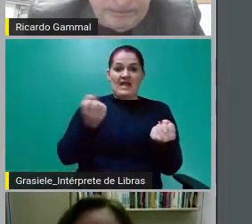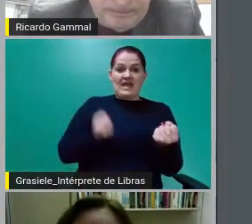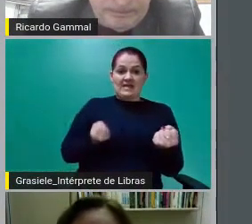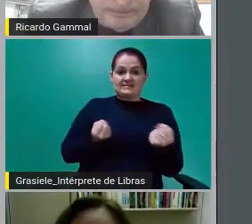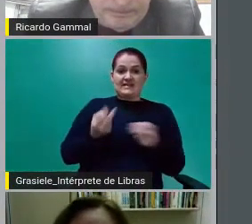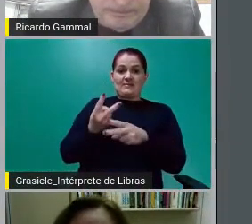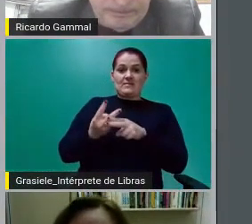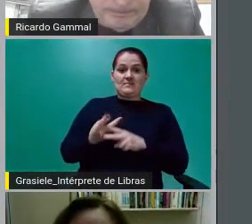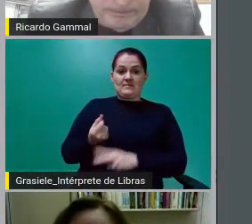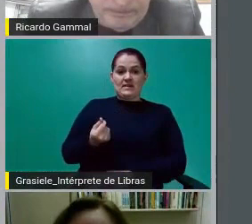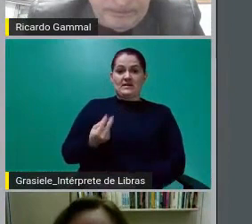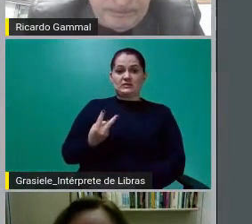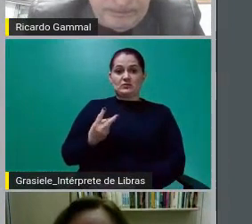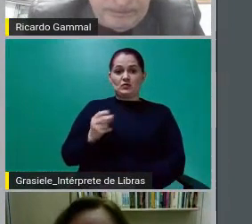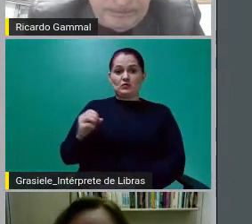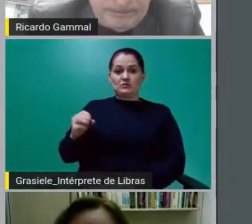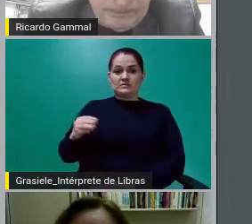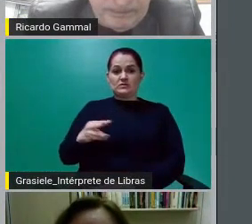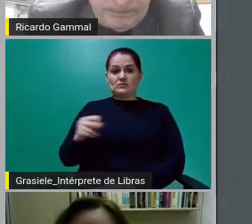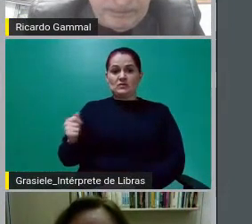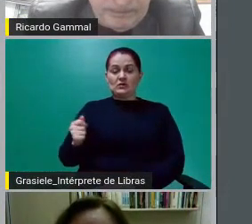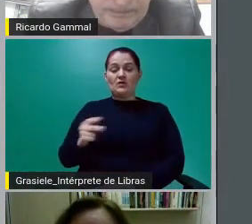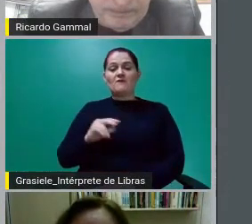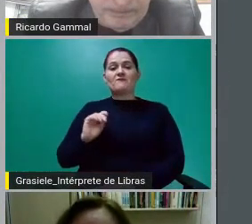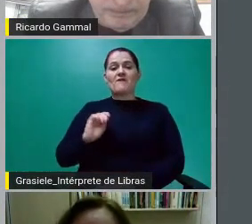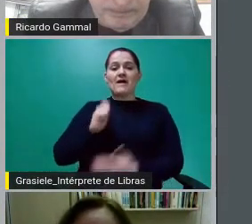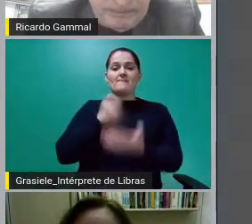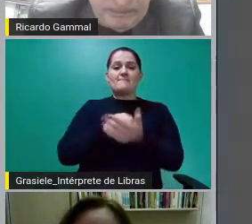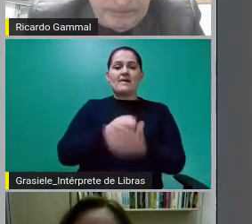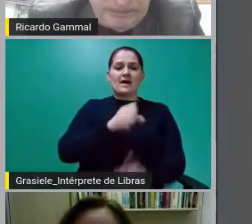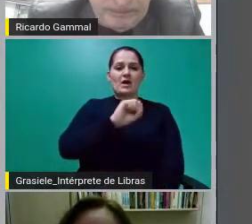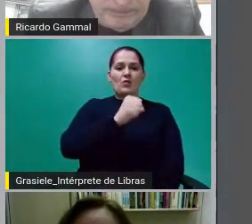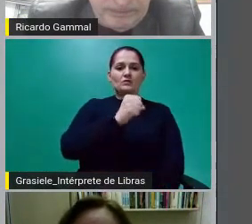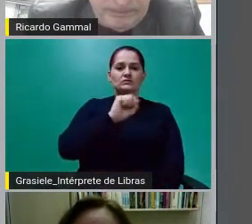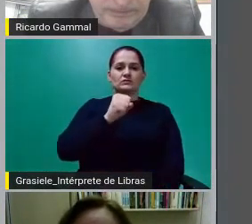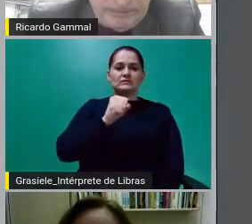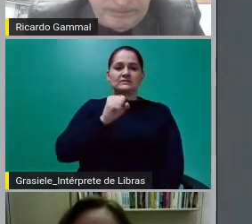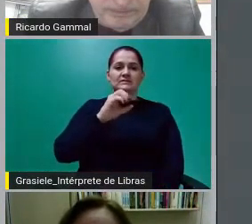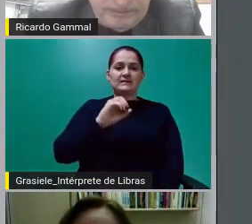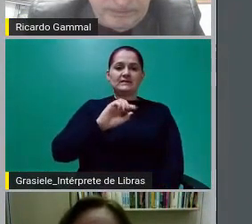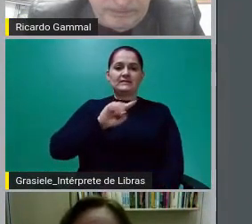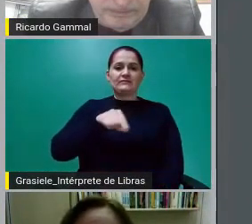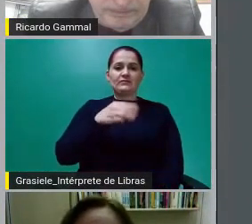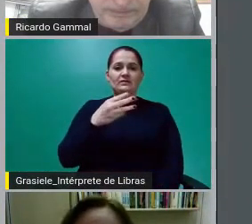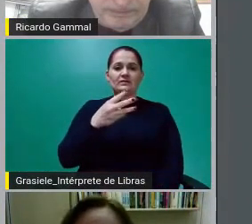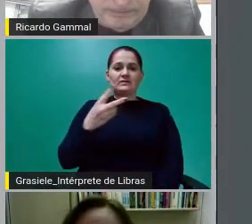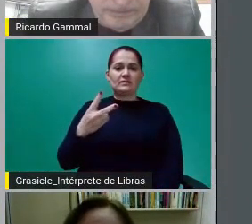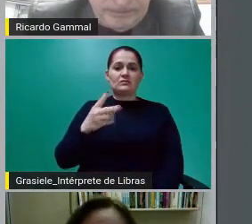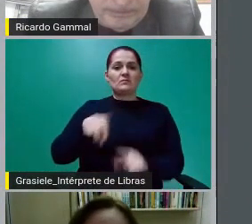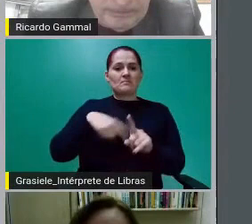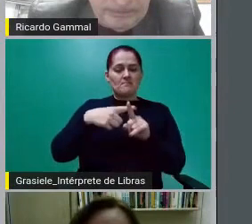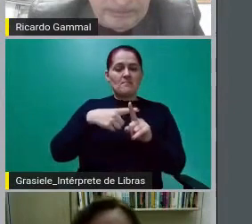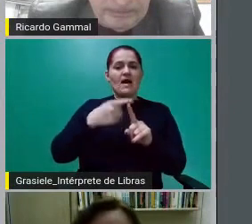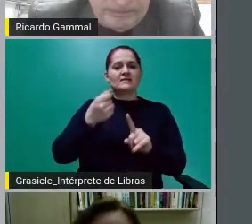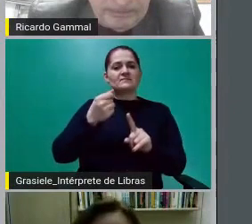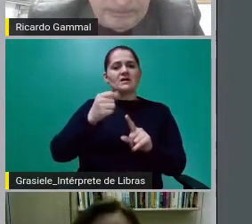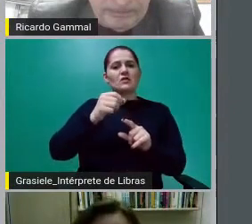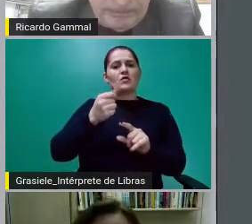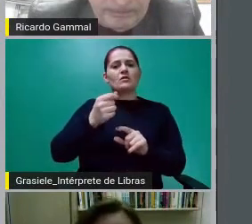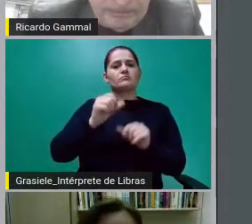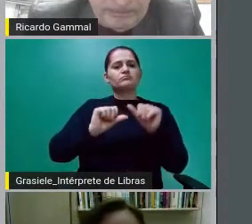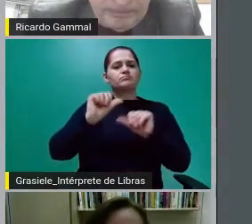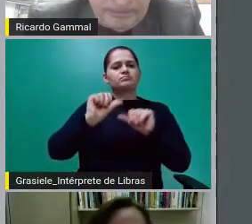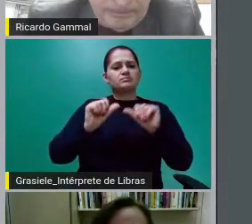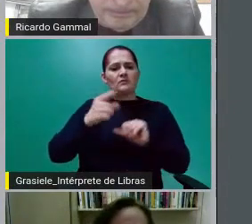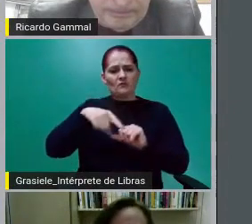empréstimo e se comprometer a pagar 880,32 mais correção monetária? Quem concordaria